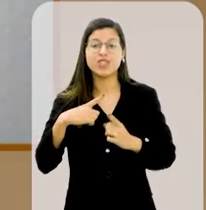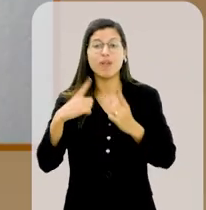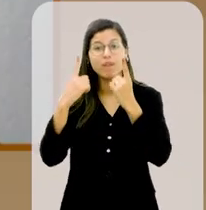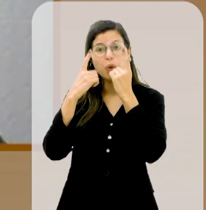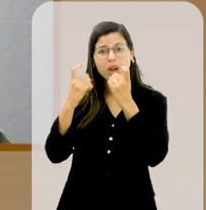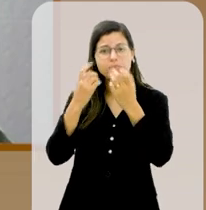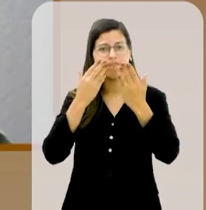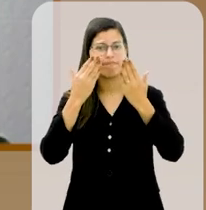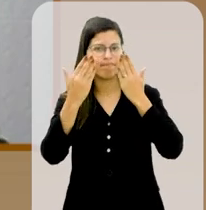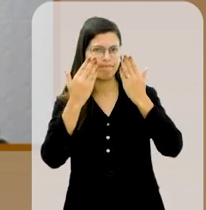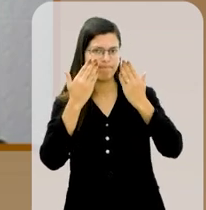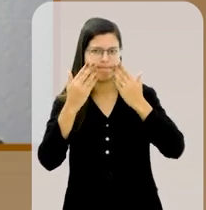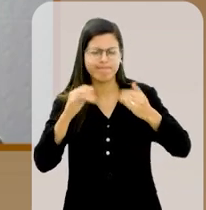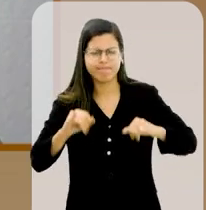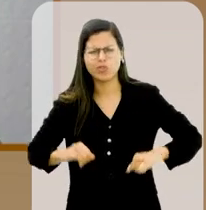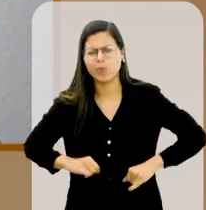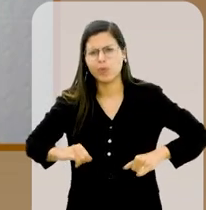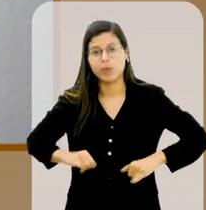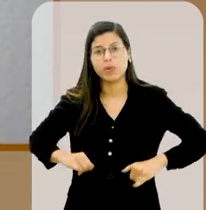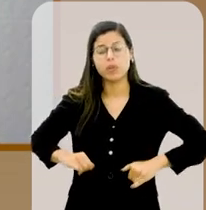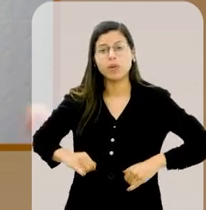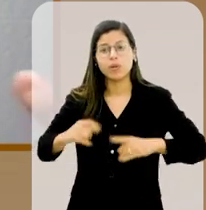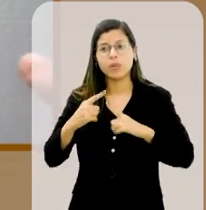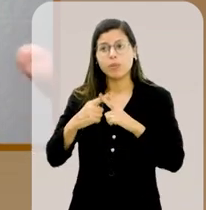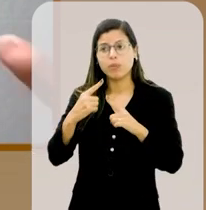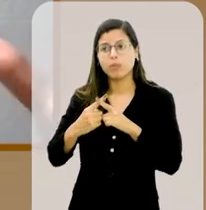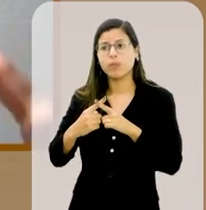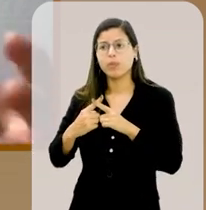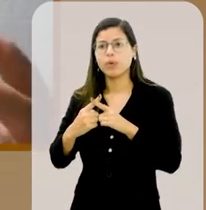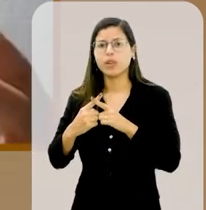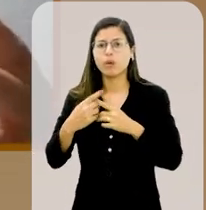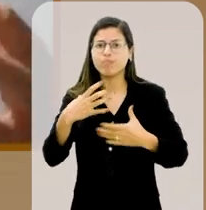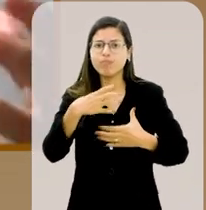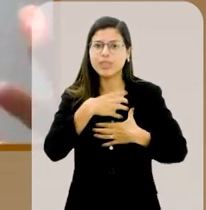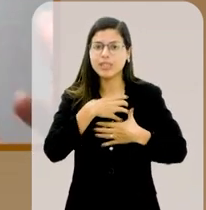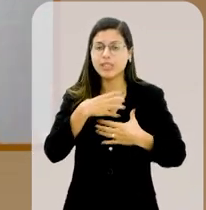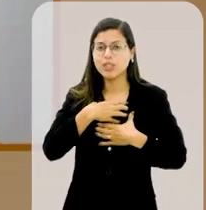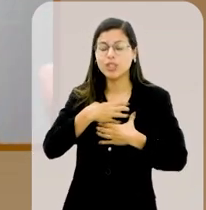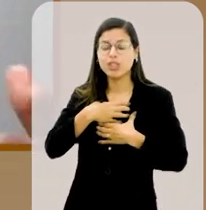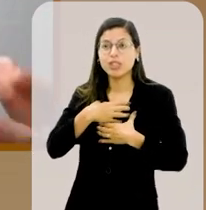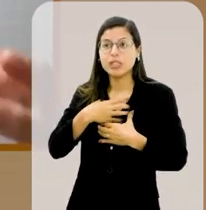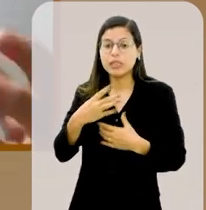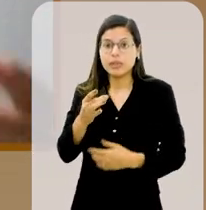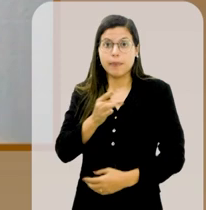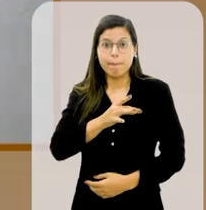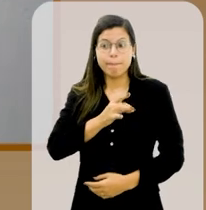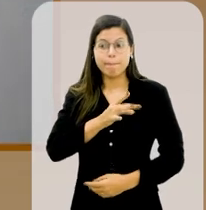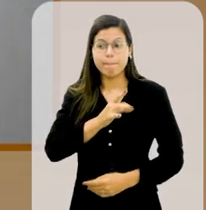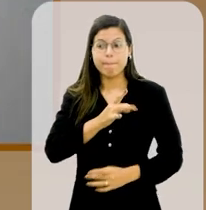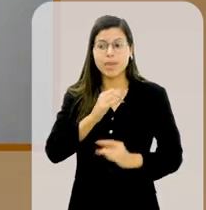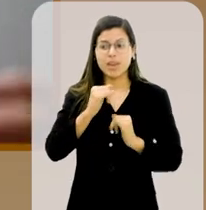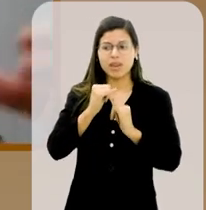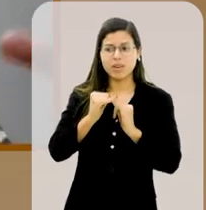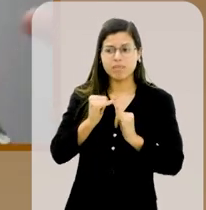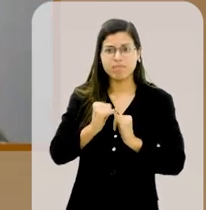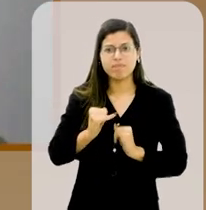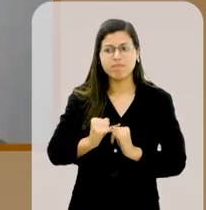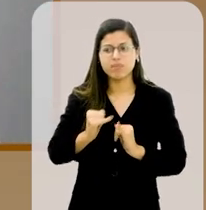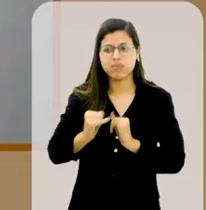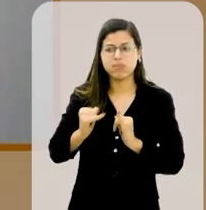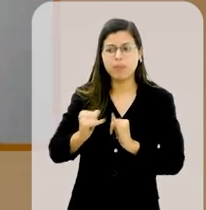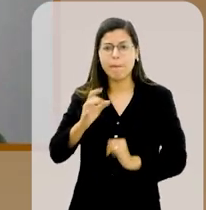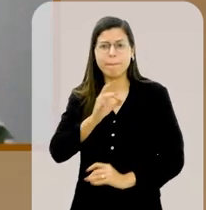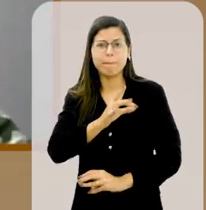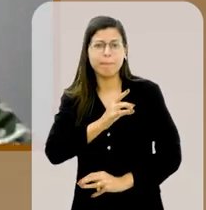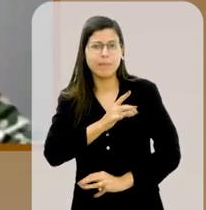psicológica eu sofria demais, porque eu me sentia toda cheia de dedos para não provocá-lo